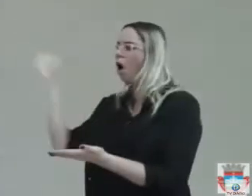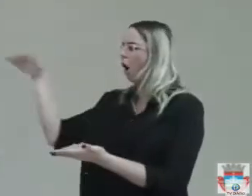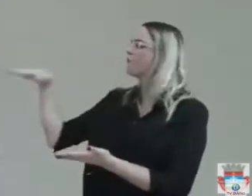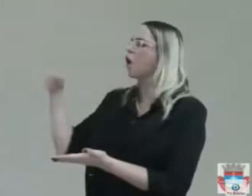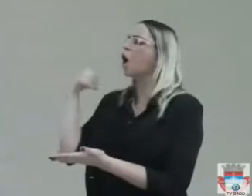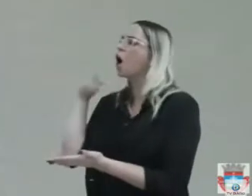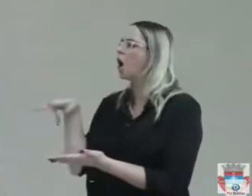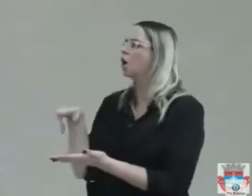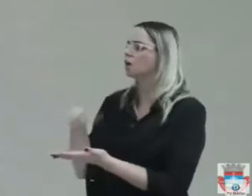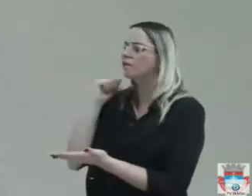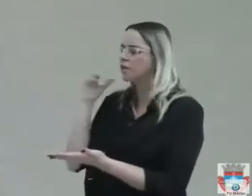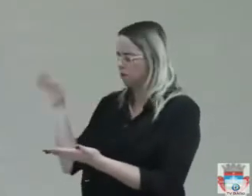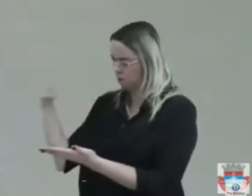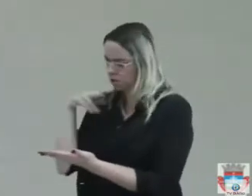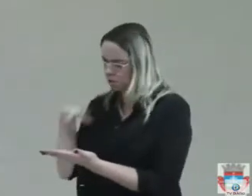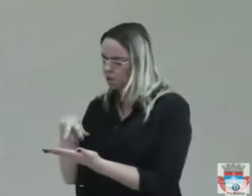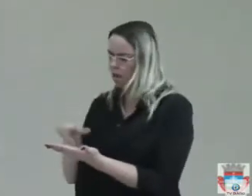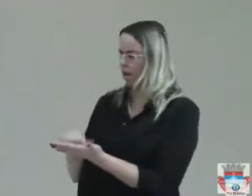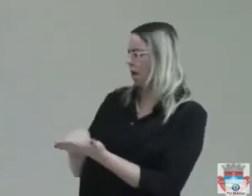faltando respiridona